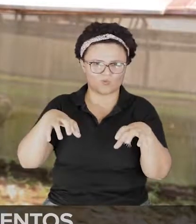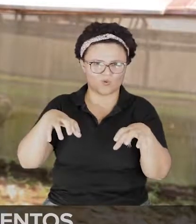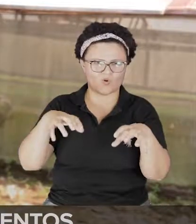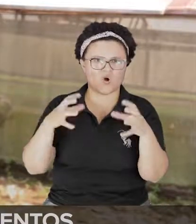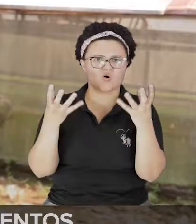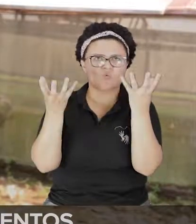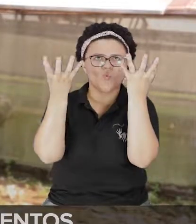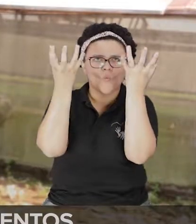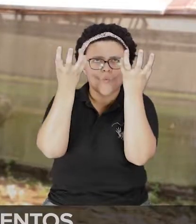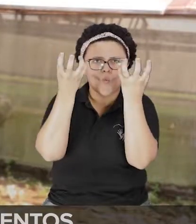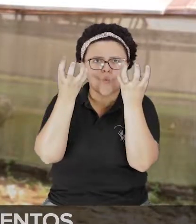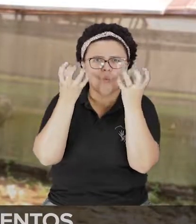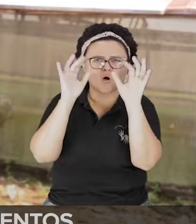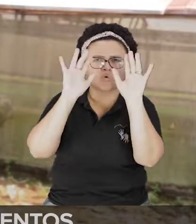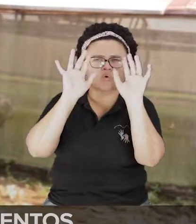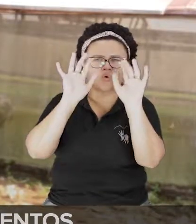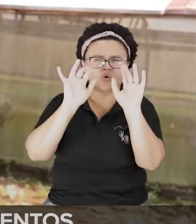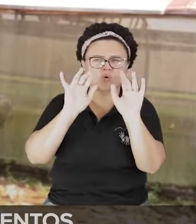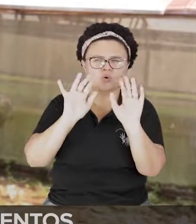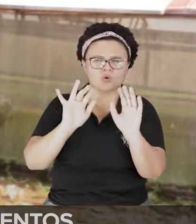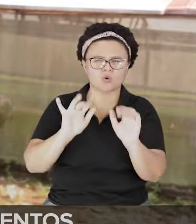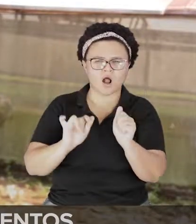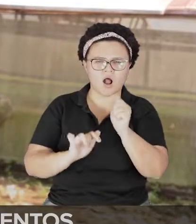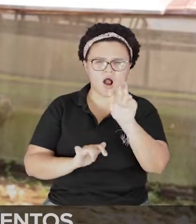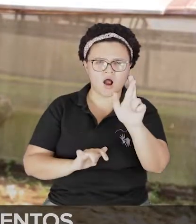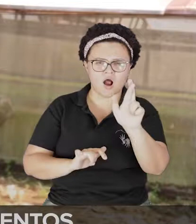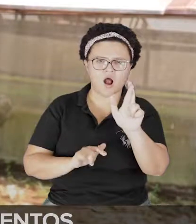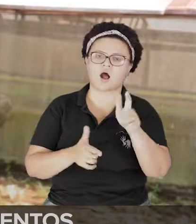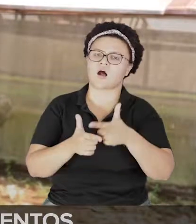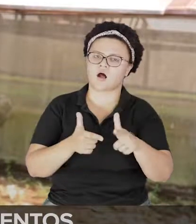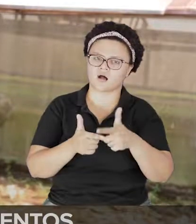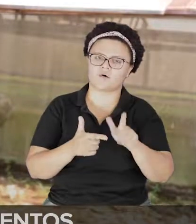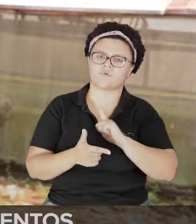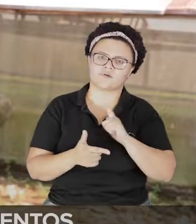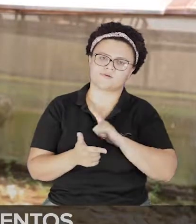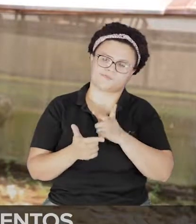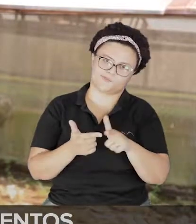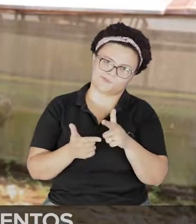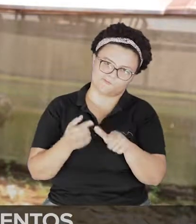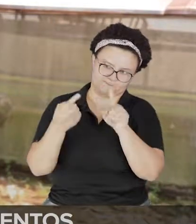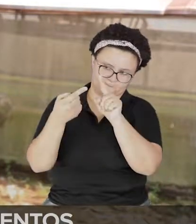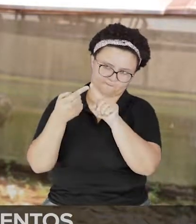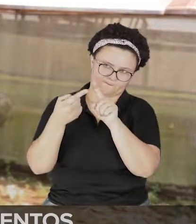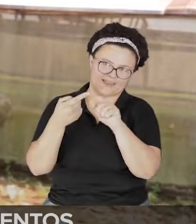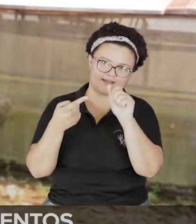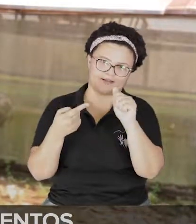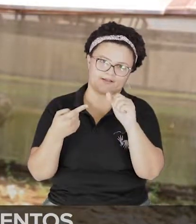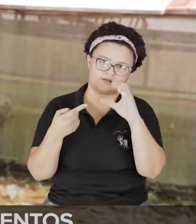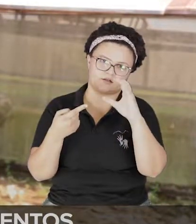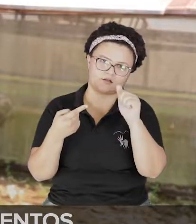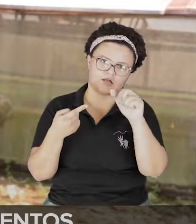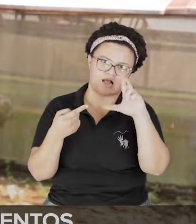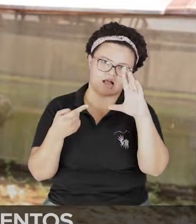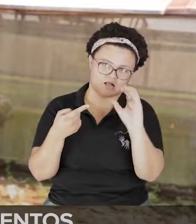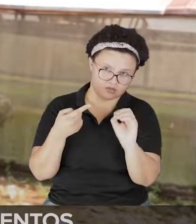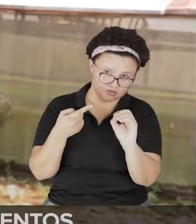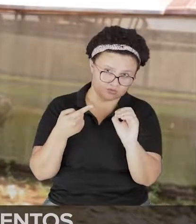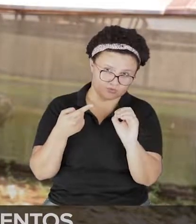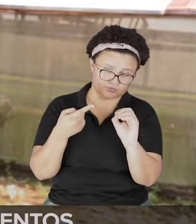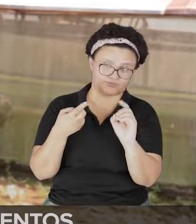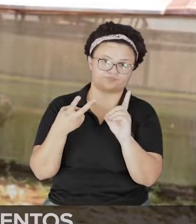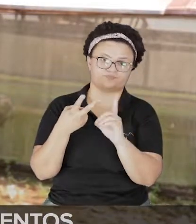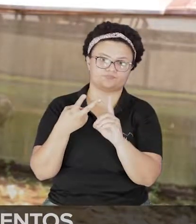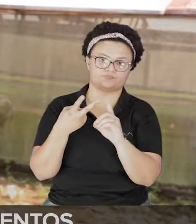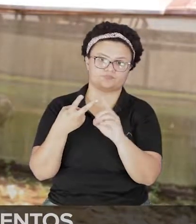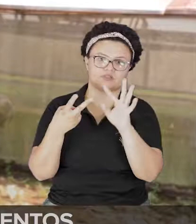bem baixa do ar, aí a gente tem o problema de duas pragas que mais afetam, que é o ácaro, o ácaro rajado que eles chamam, e